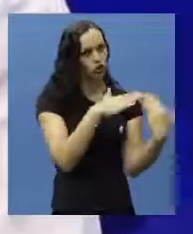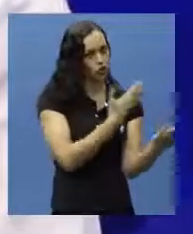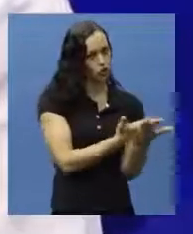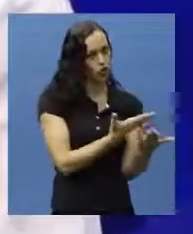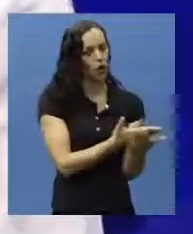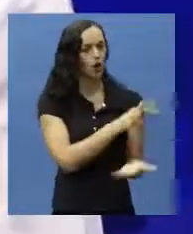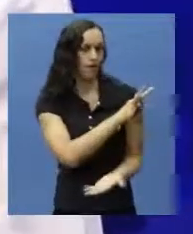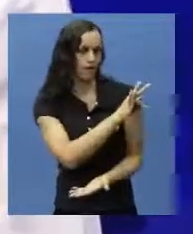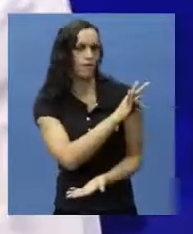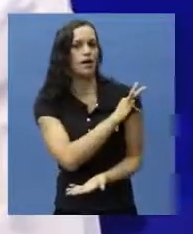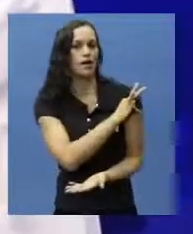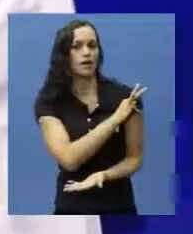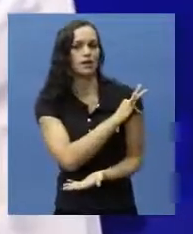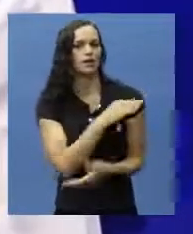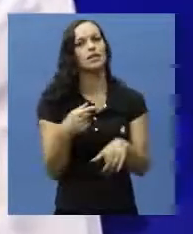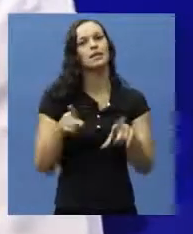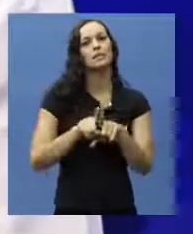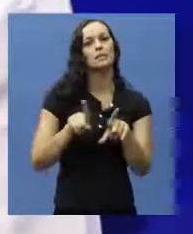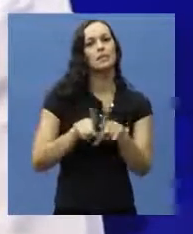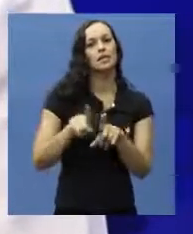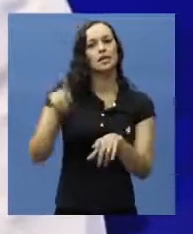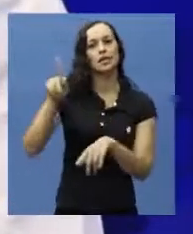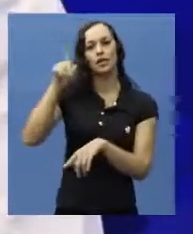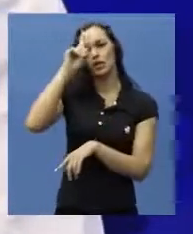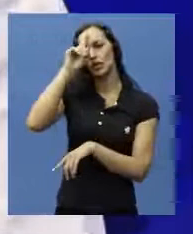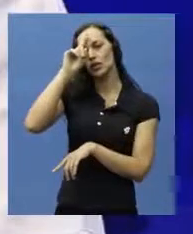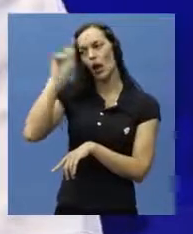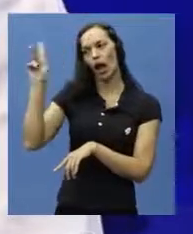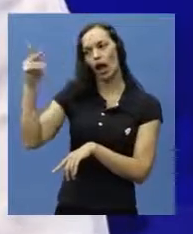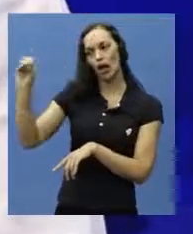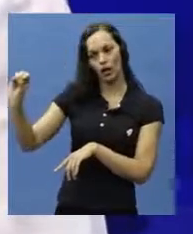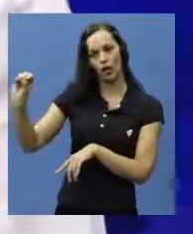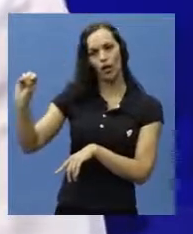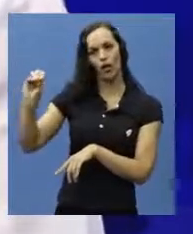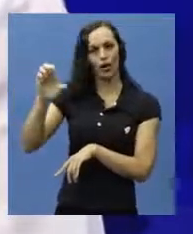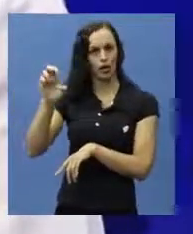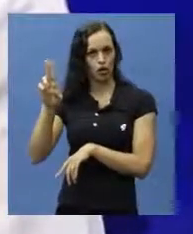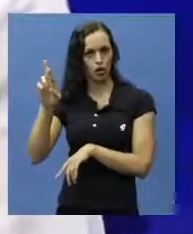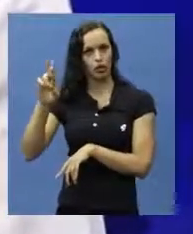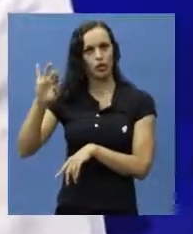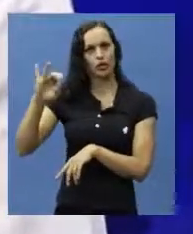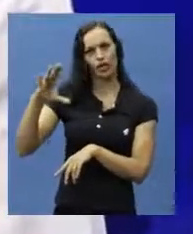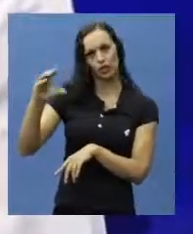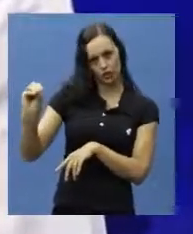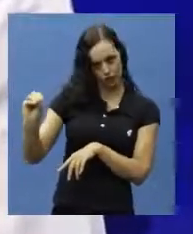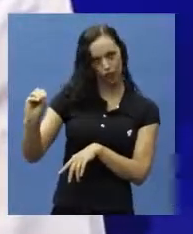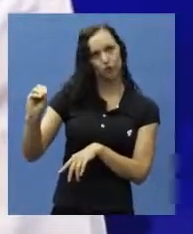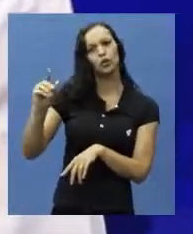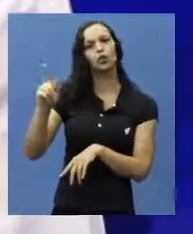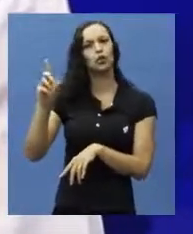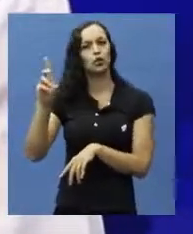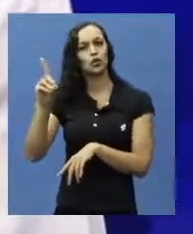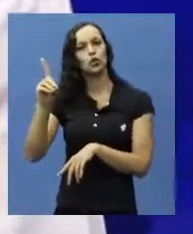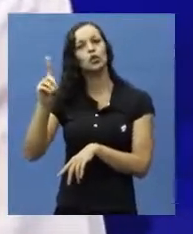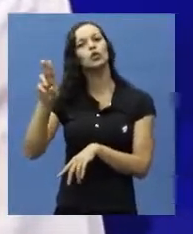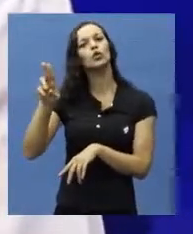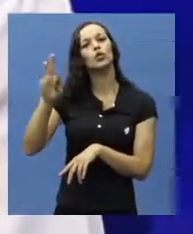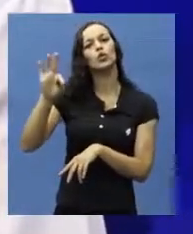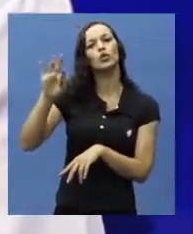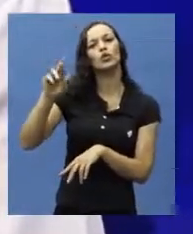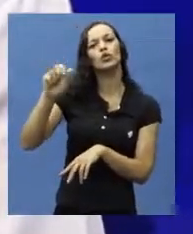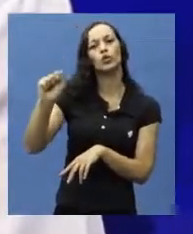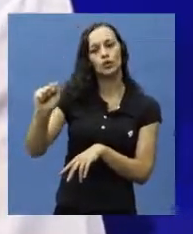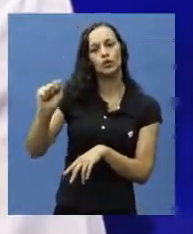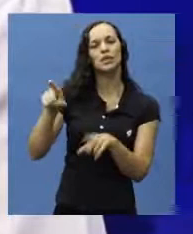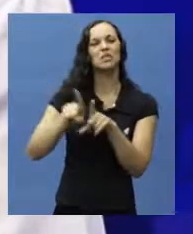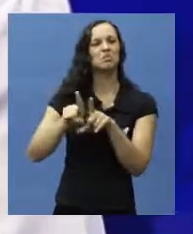escola da FASB, no próprio hospital do Oeste, no Urico Dutra, enfim, em várias outras clínicas que são